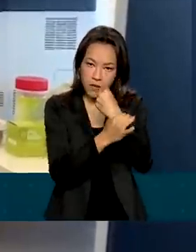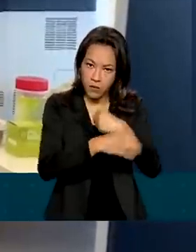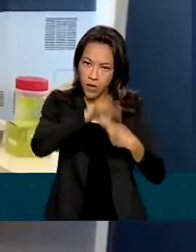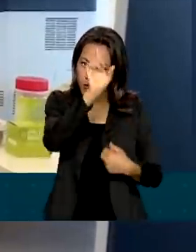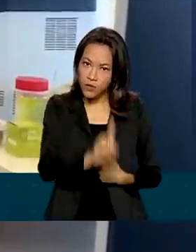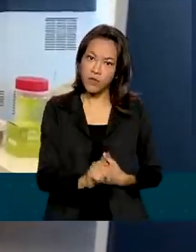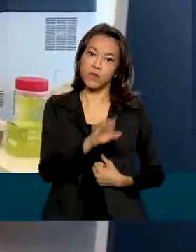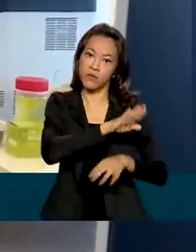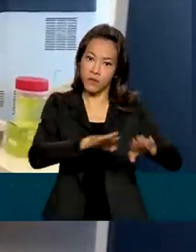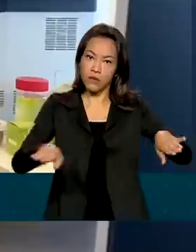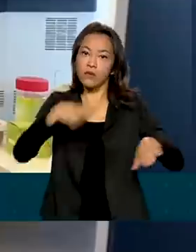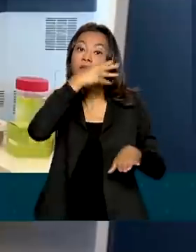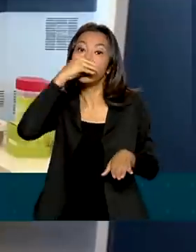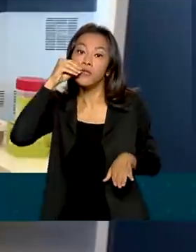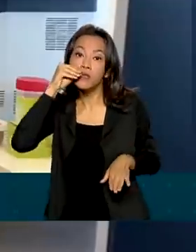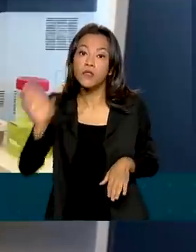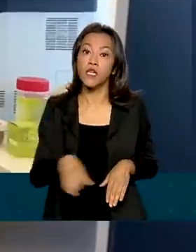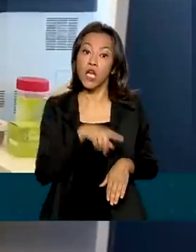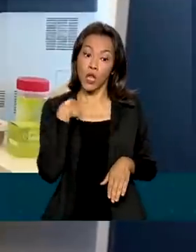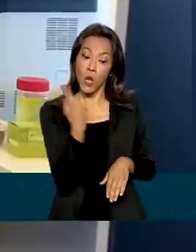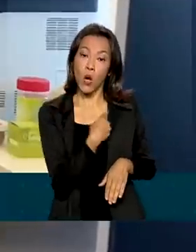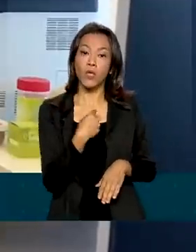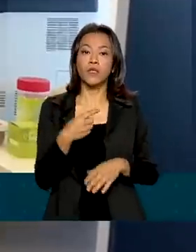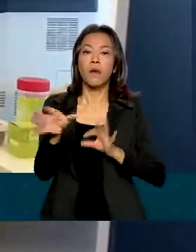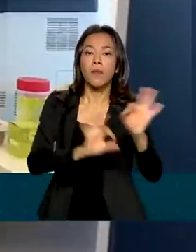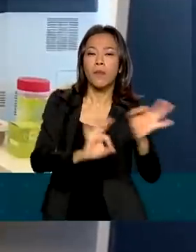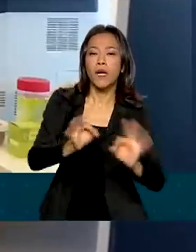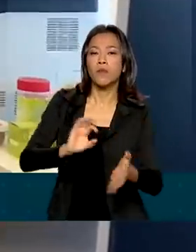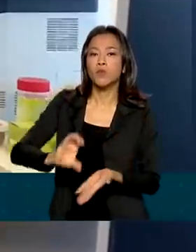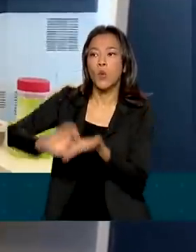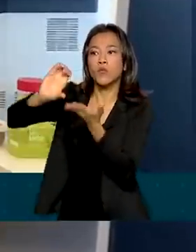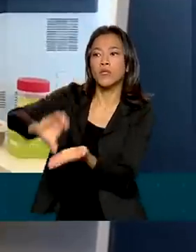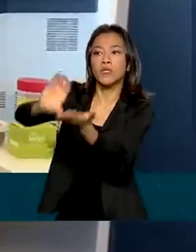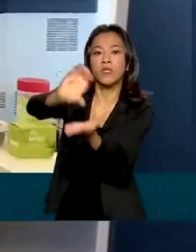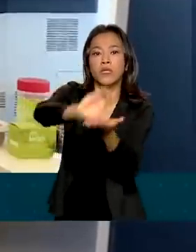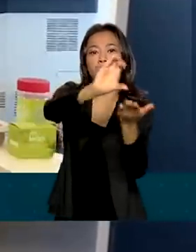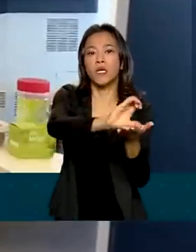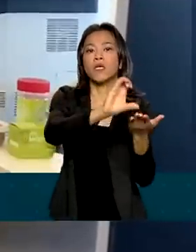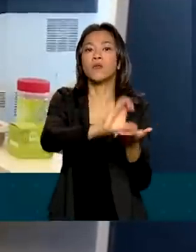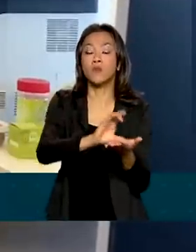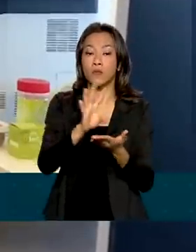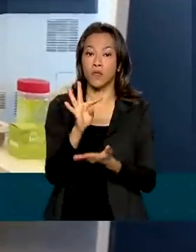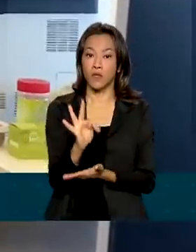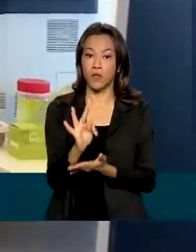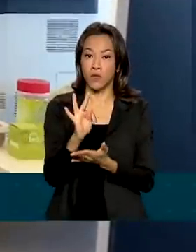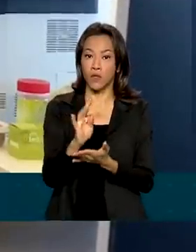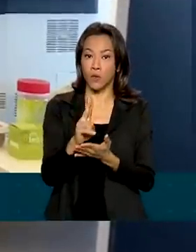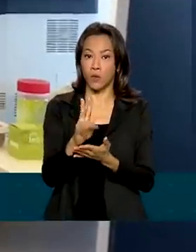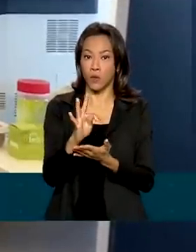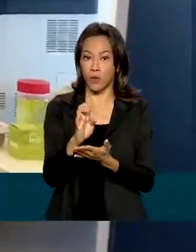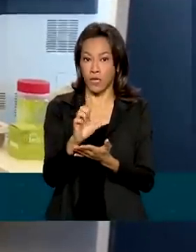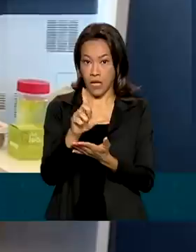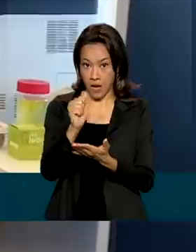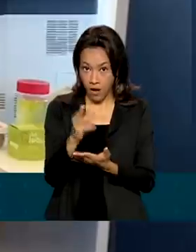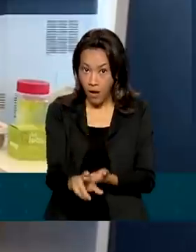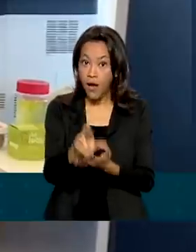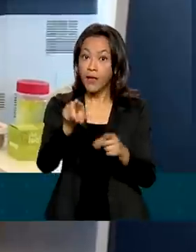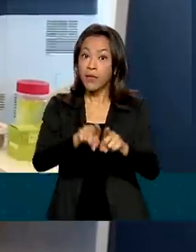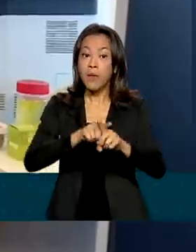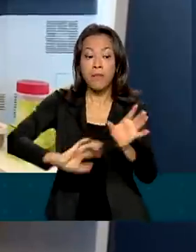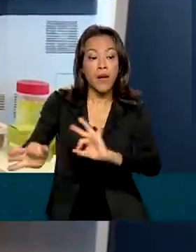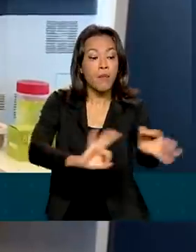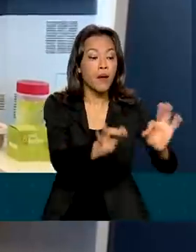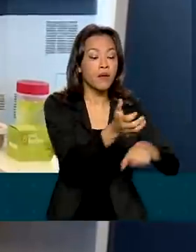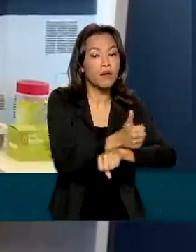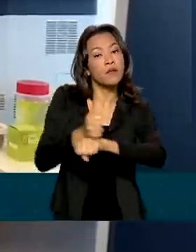Criança e do Adolescente. Nós equipamos os conselhos tutelares e capacitamos os atores para que eles possam atuar lá na ponta